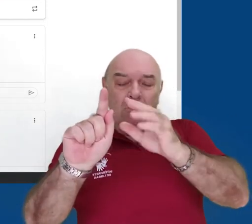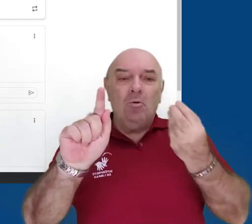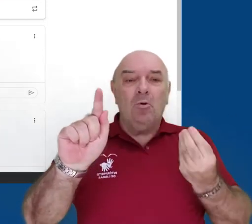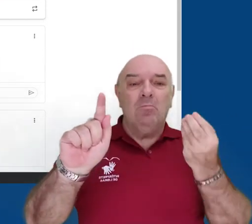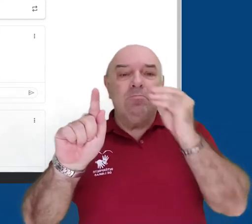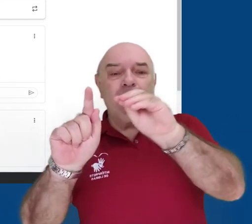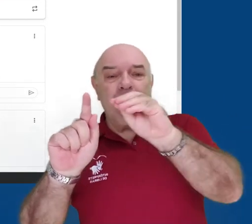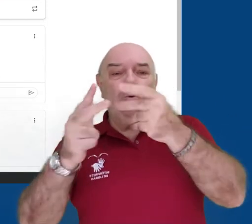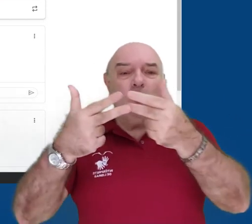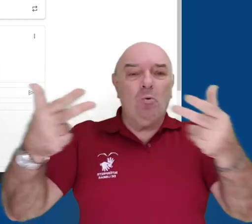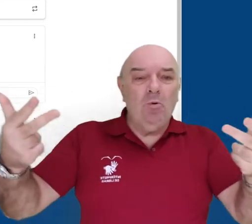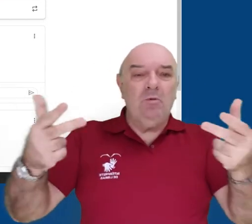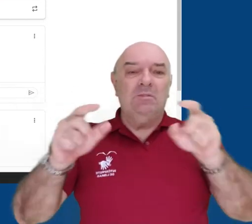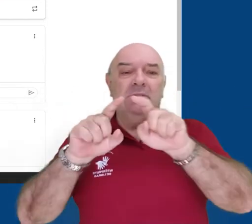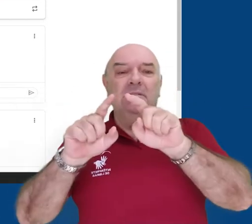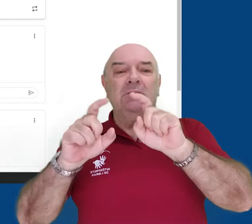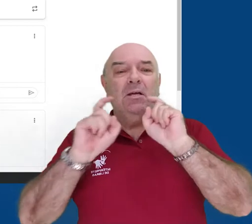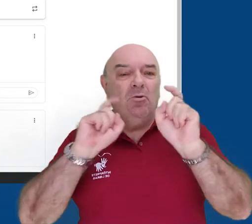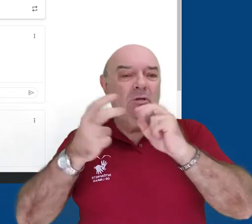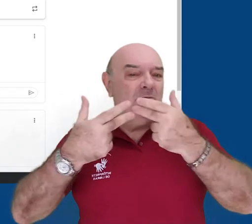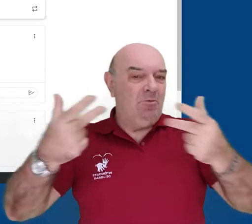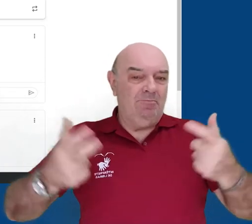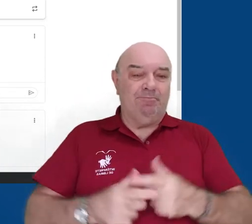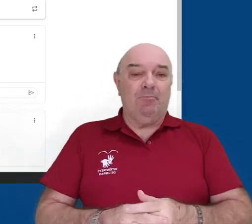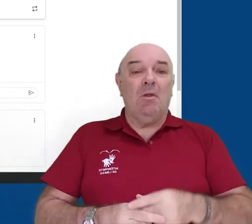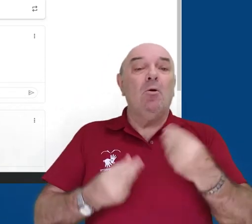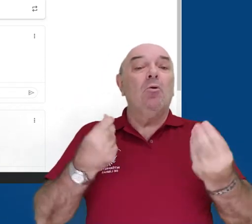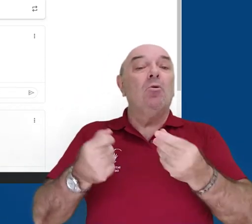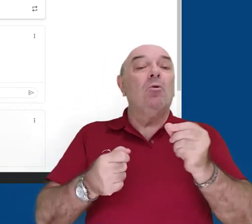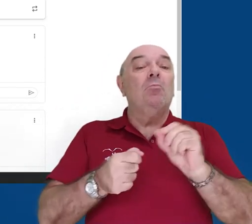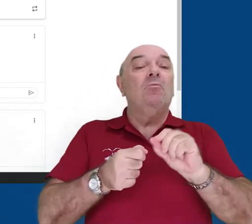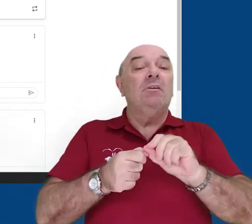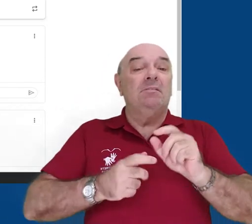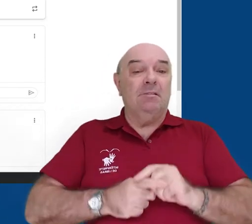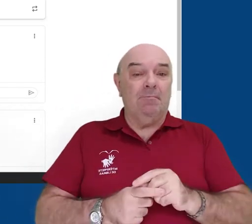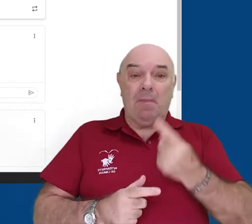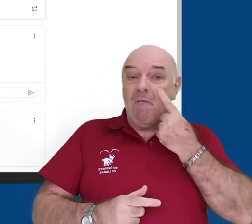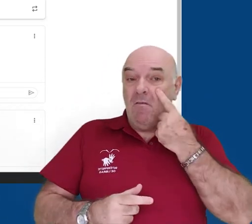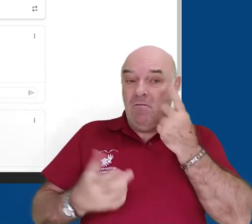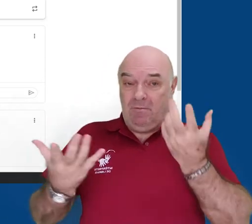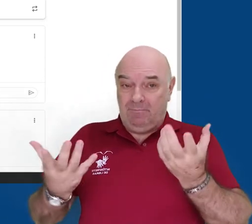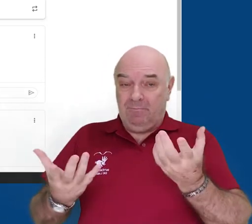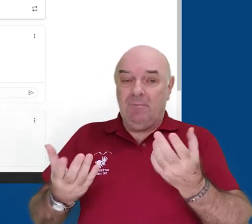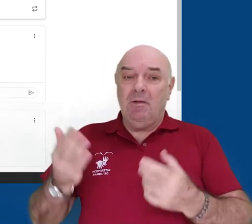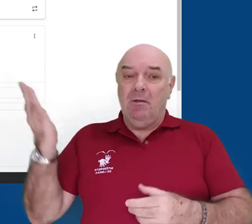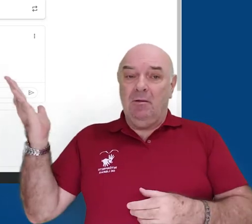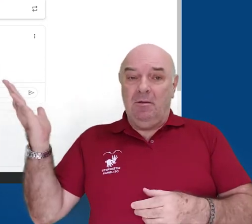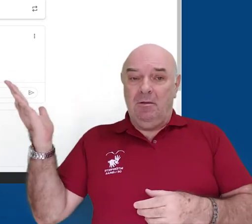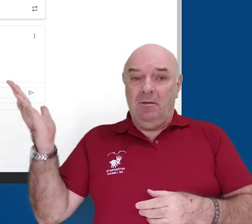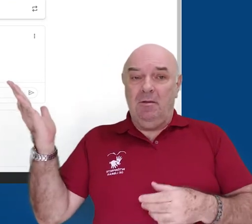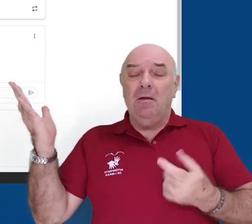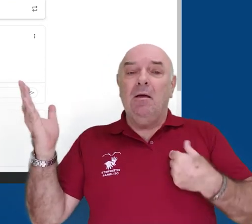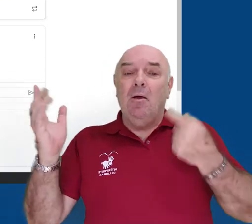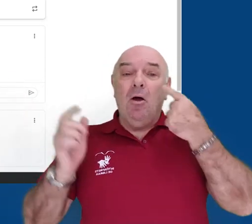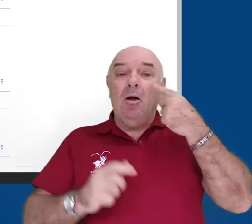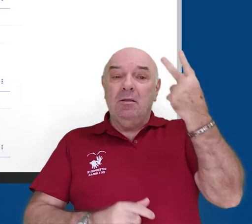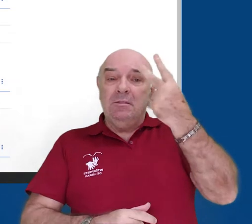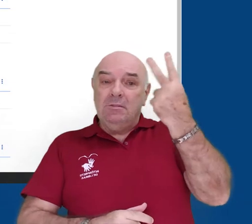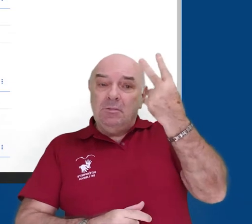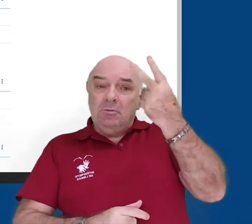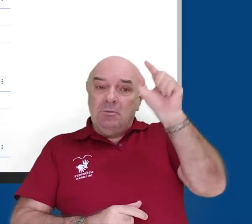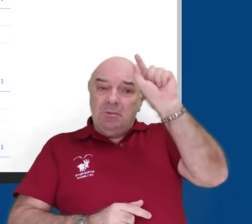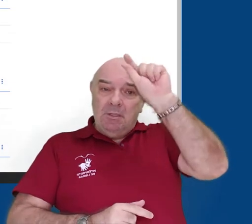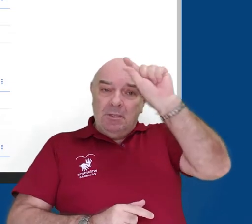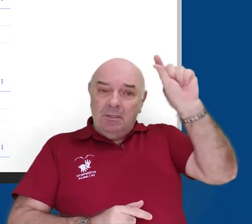do Google Classroom. Para acessar a agenda de alguma das turmas, vamos para a aba Atividades, a segunda opção